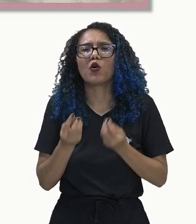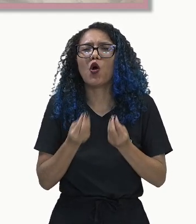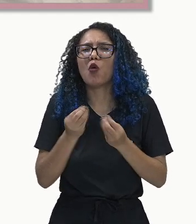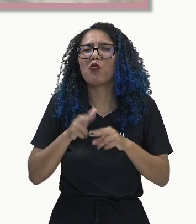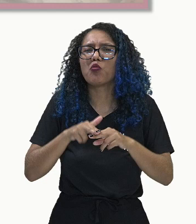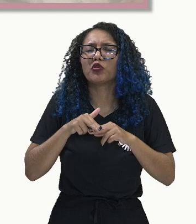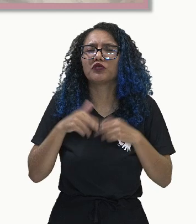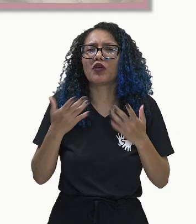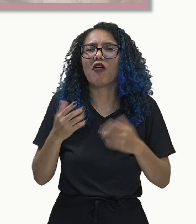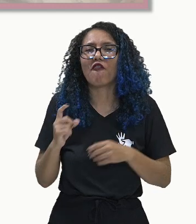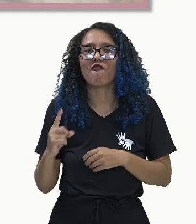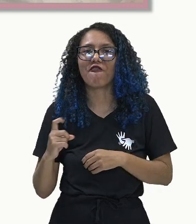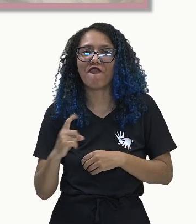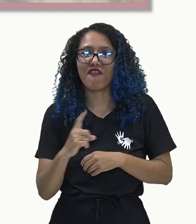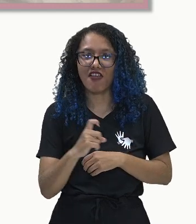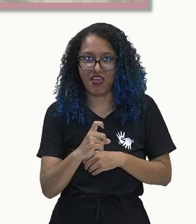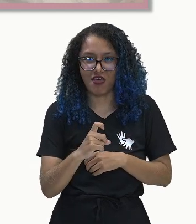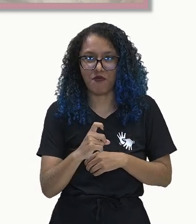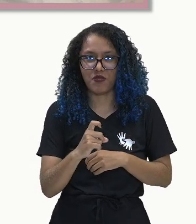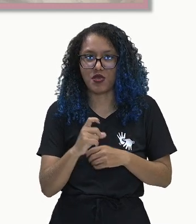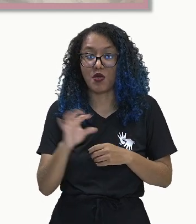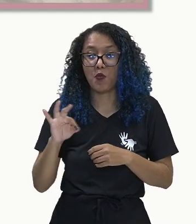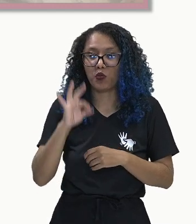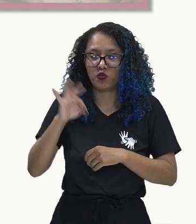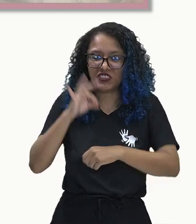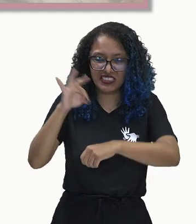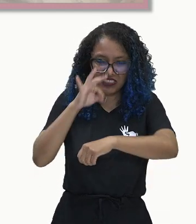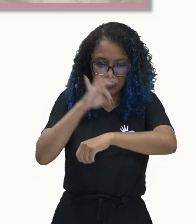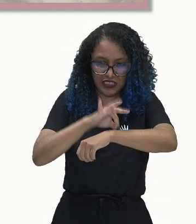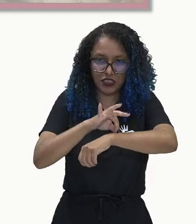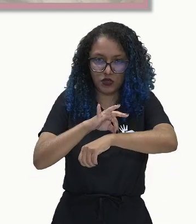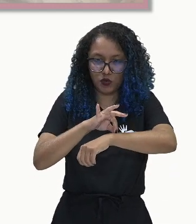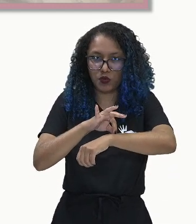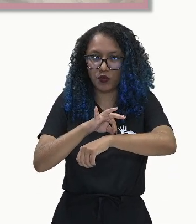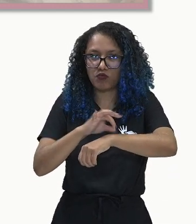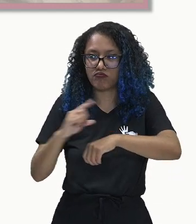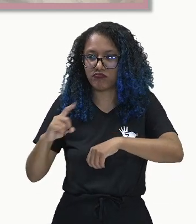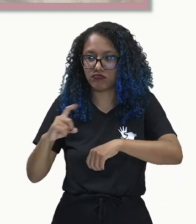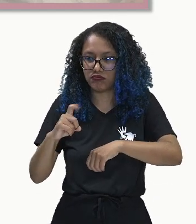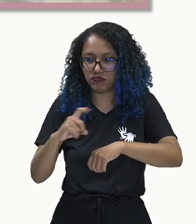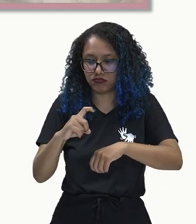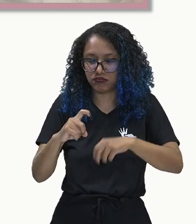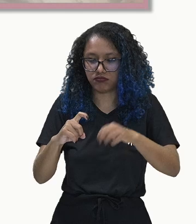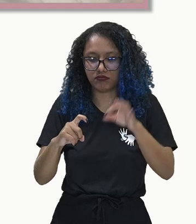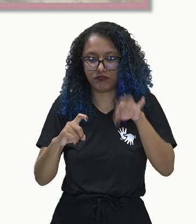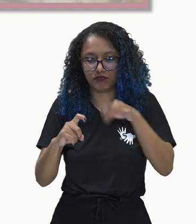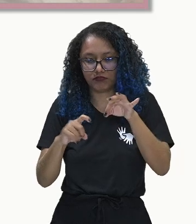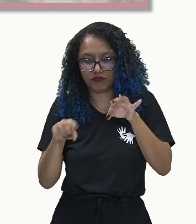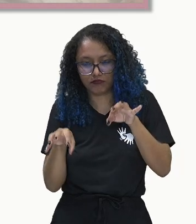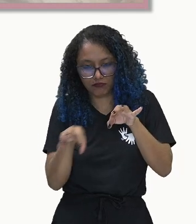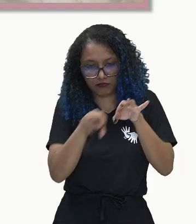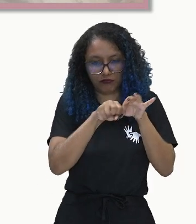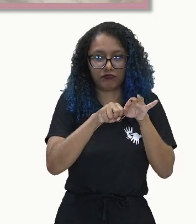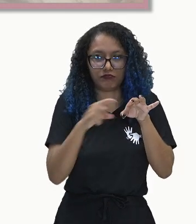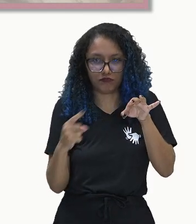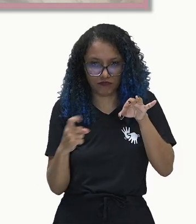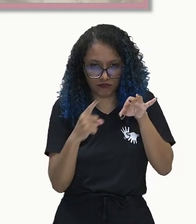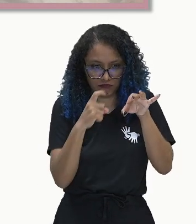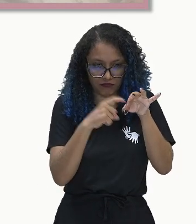transmitidos por mosquitos. Olha só que importante. Ela é endêmica, tá, gente? Não está espalhada pelo mundo todo, não.